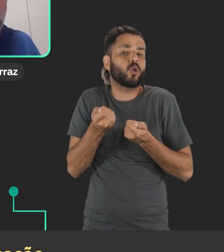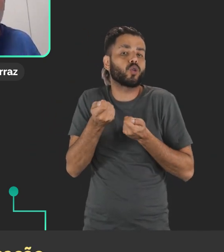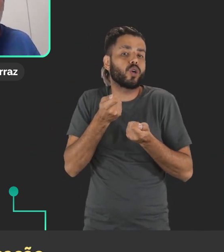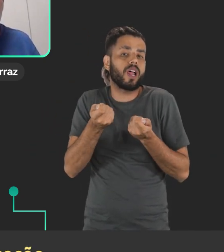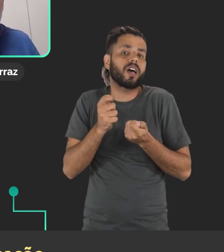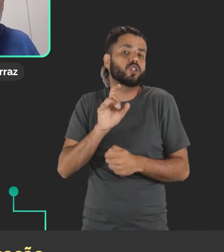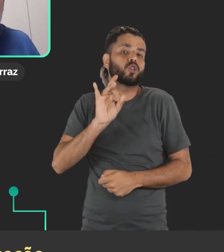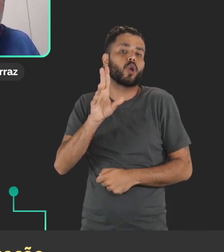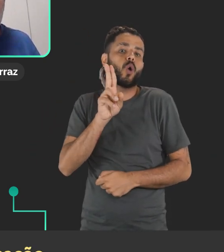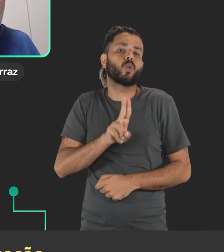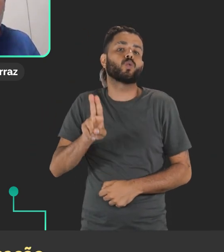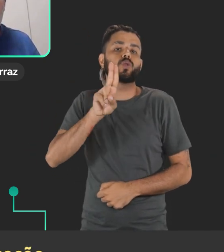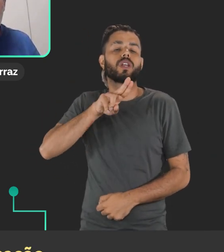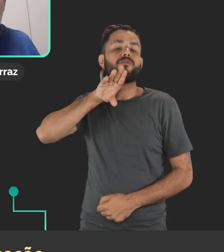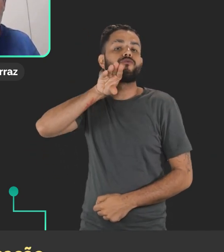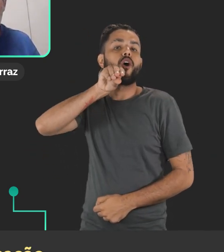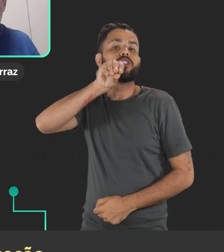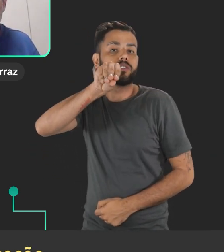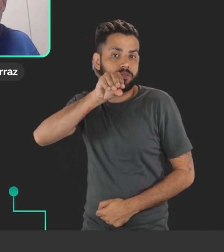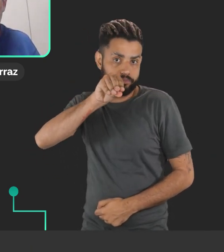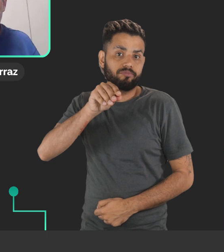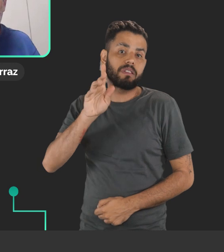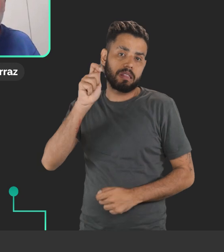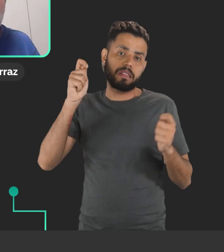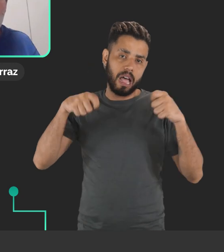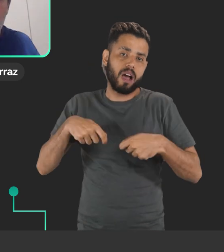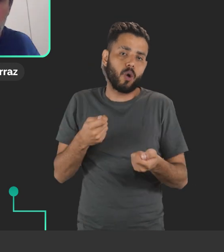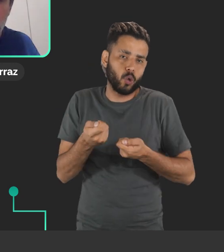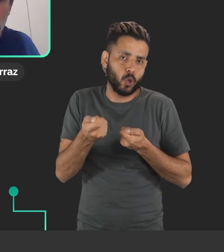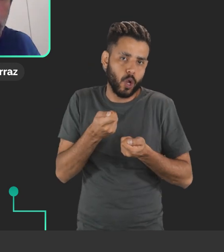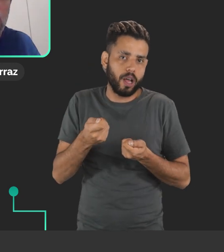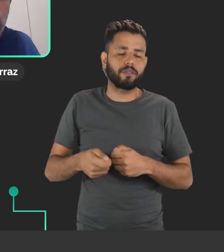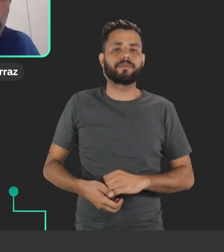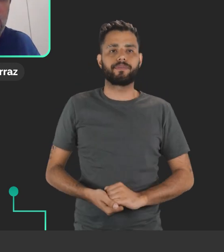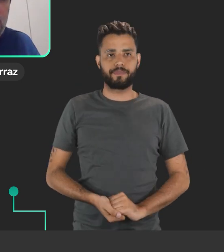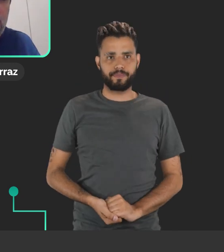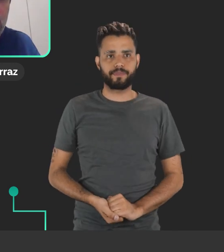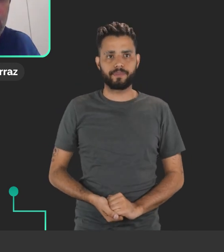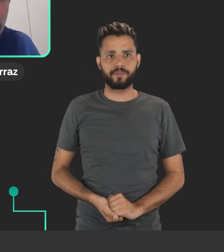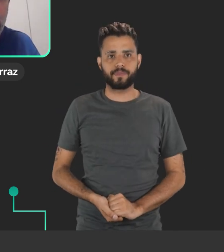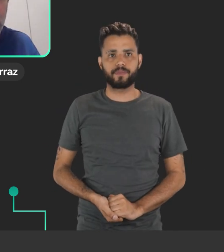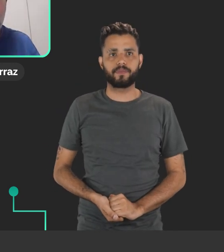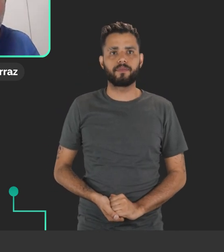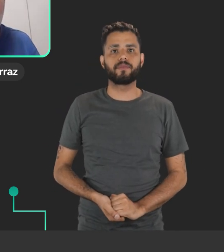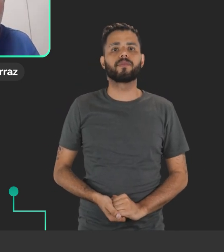controlar uma aplicação simplesmente fazendo controles por comandos de voz.